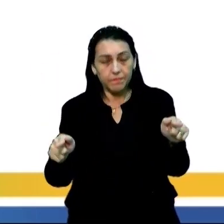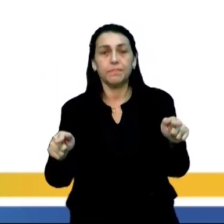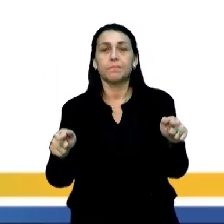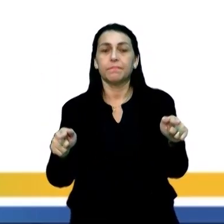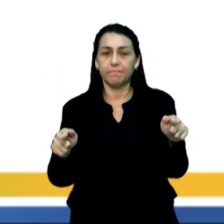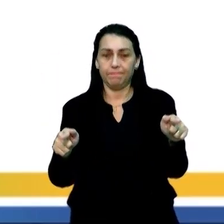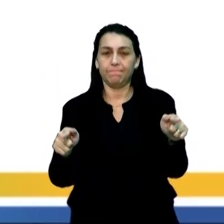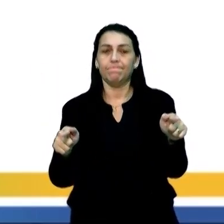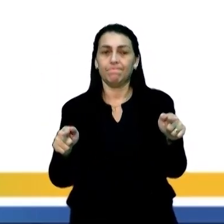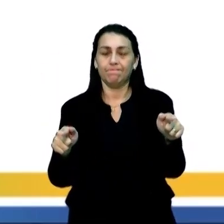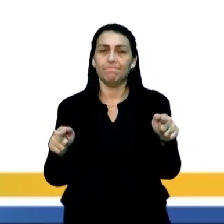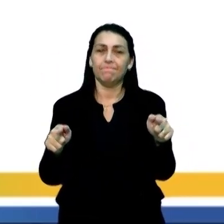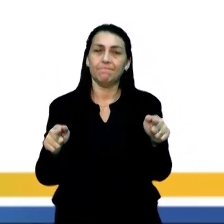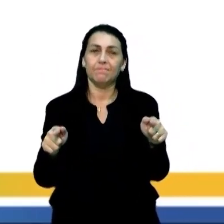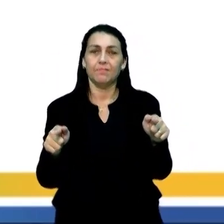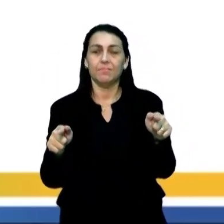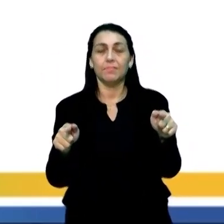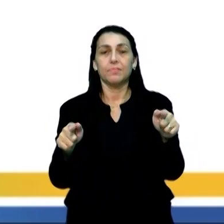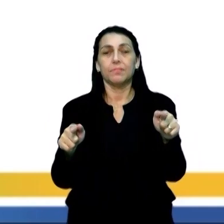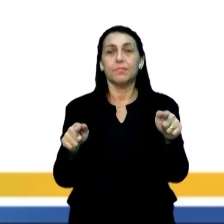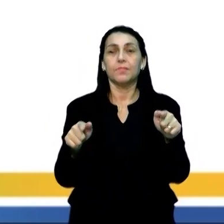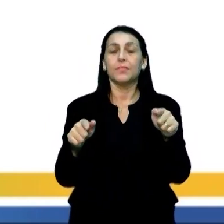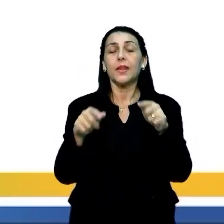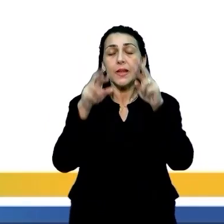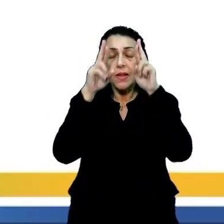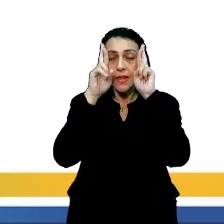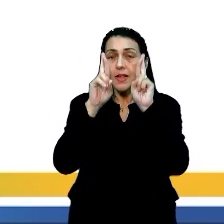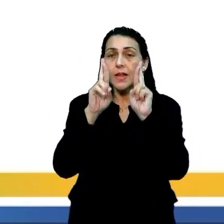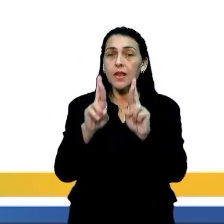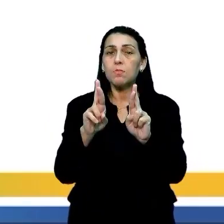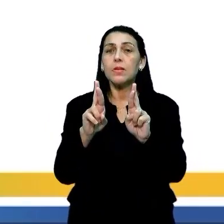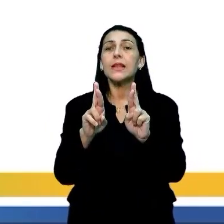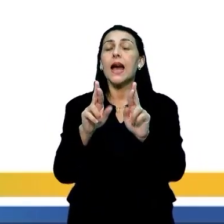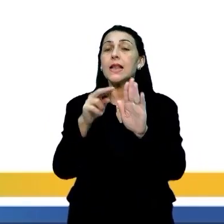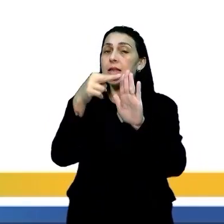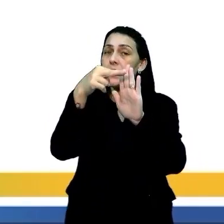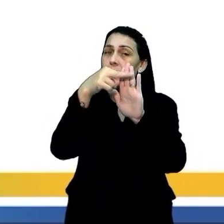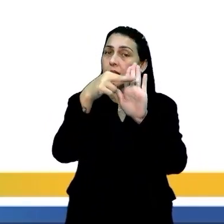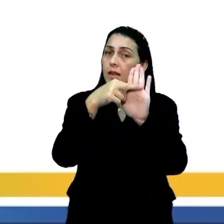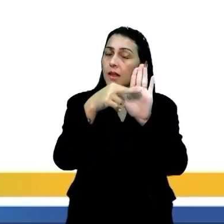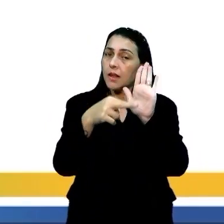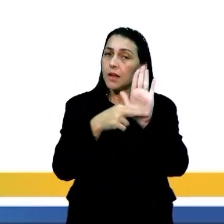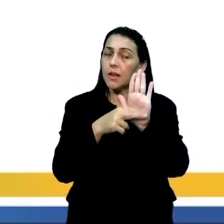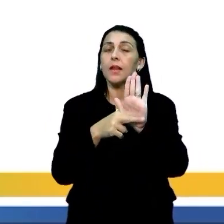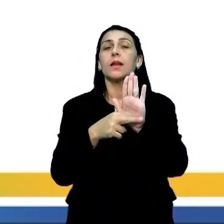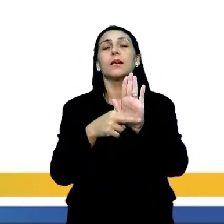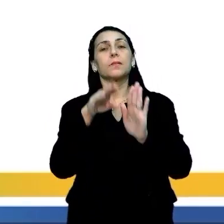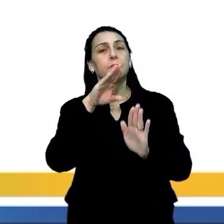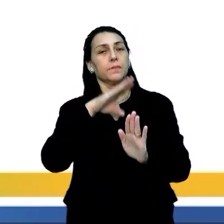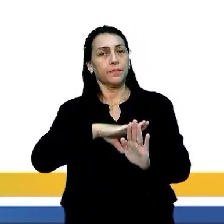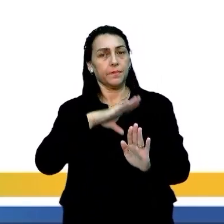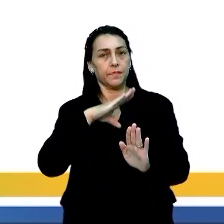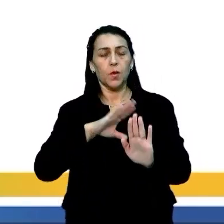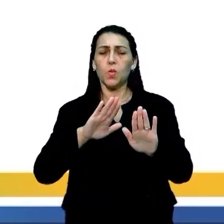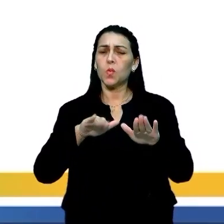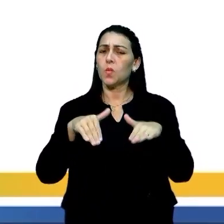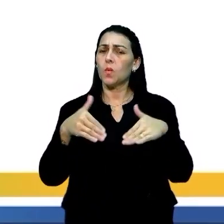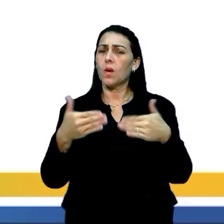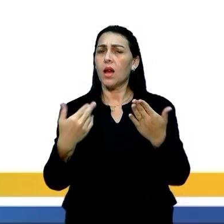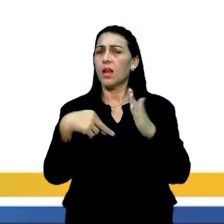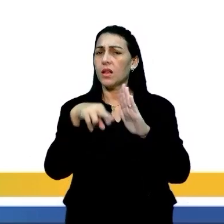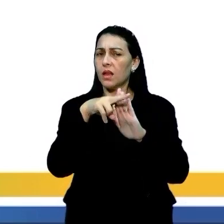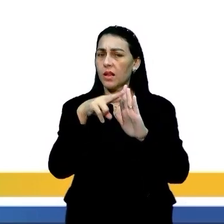Nessa modalidade, você vai respeitar todas as regras da língua portuguesa. Quais regras,